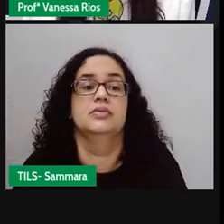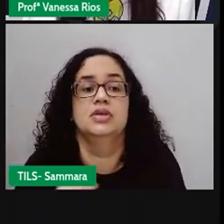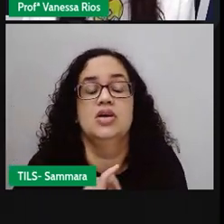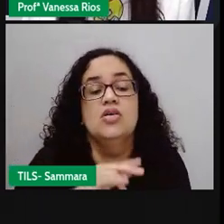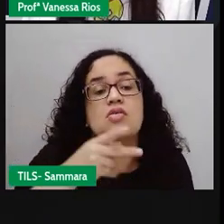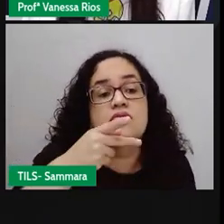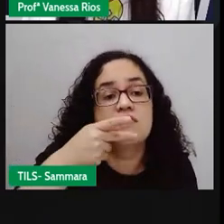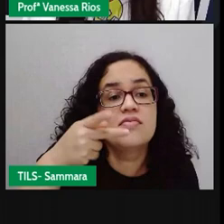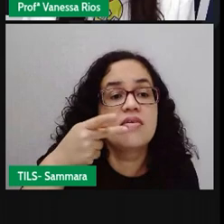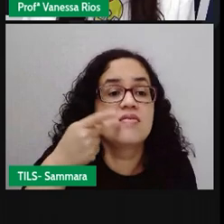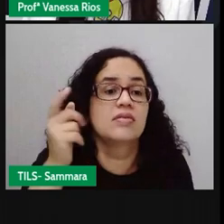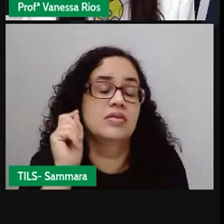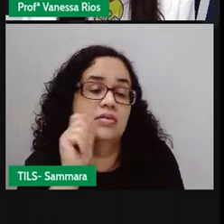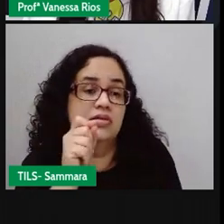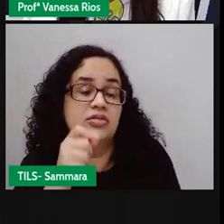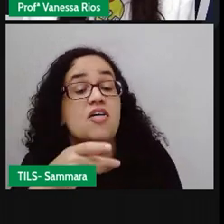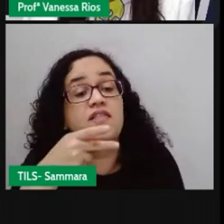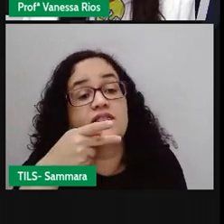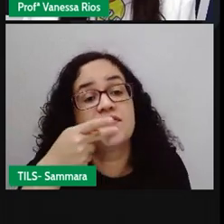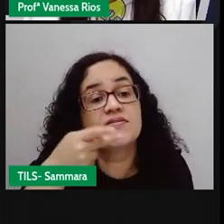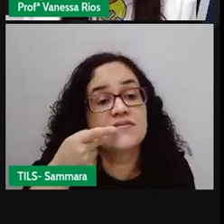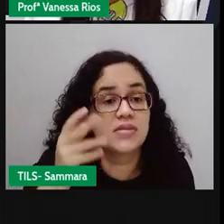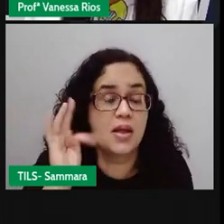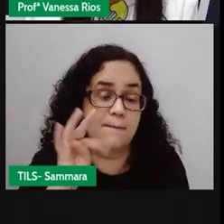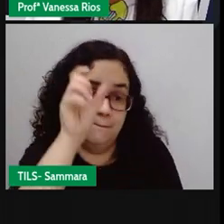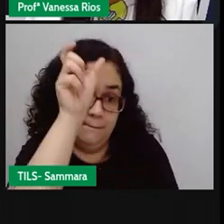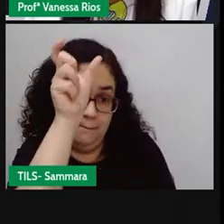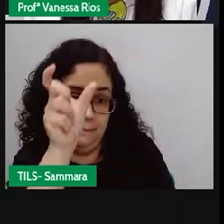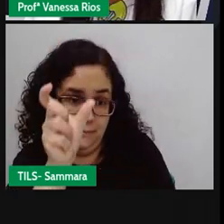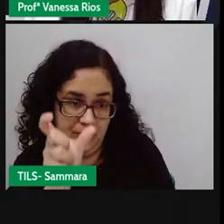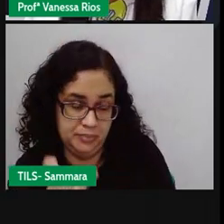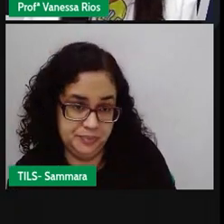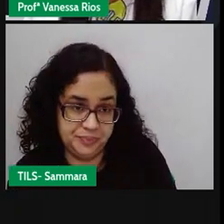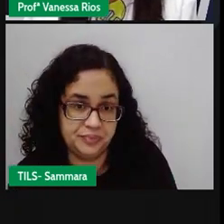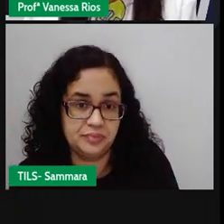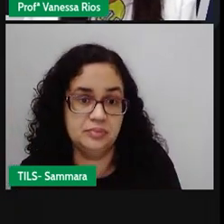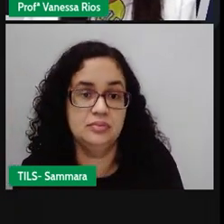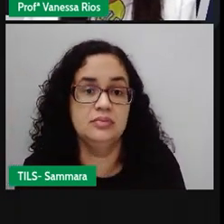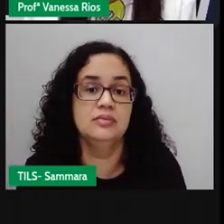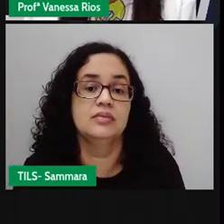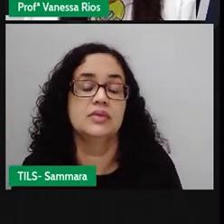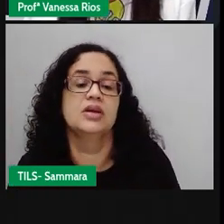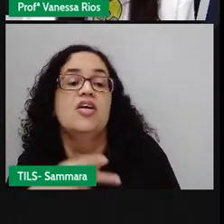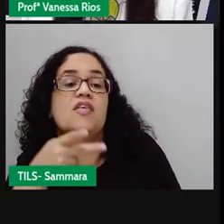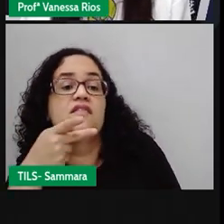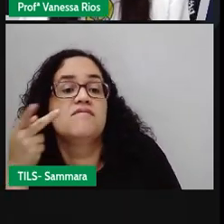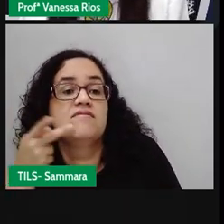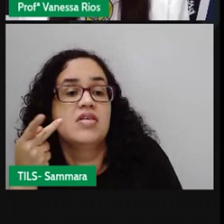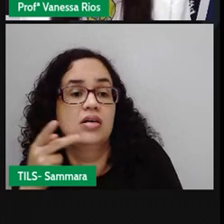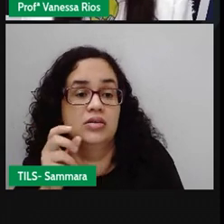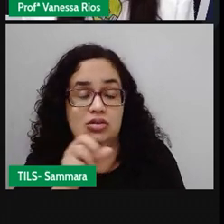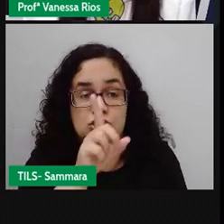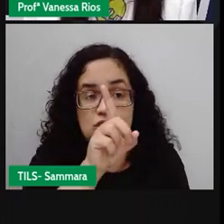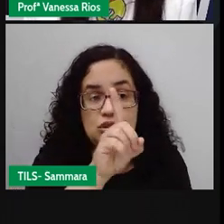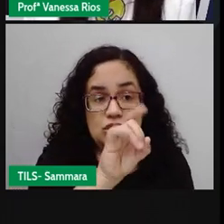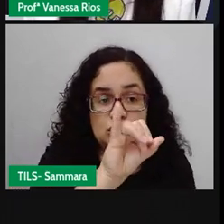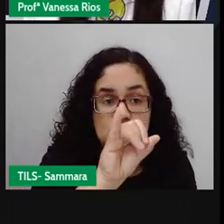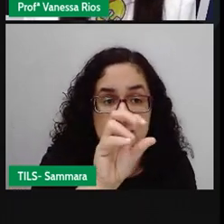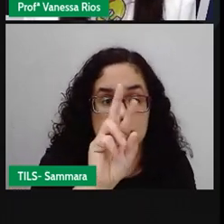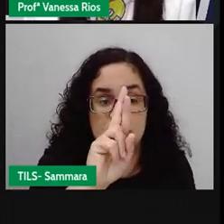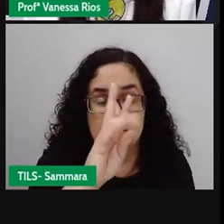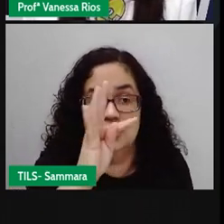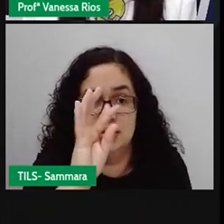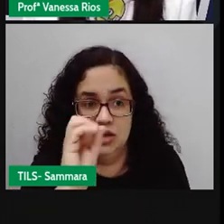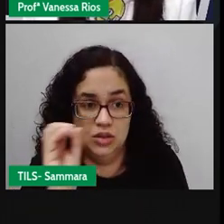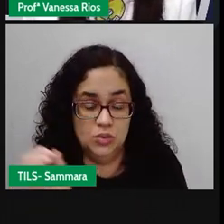discurso se refere às falas dos personagens, né? Então quando a gente fala discurso direto e indireto, é